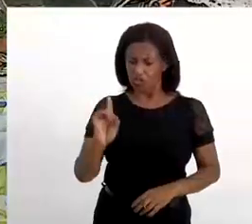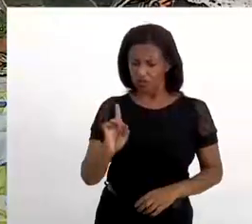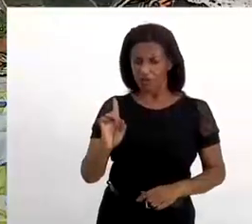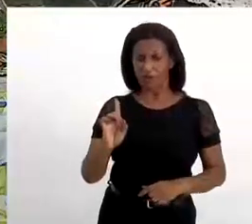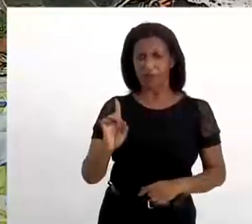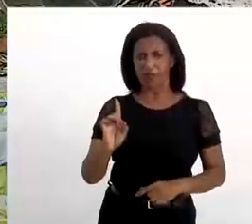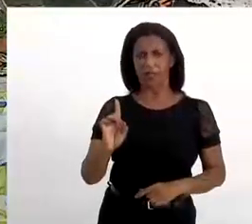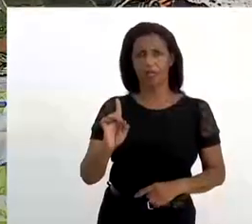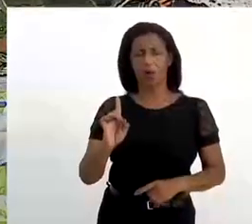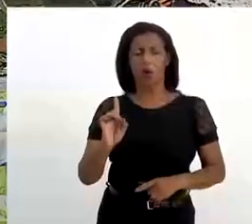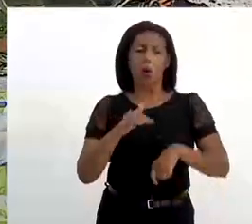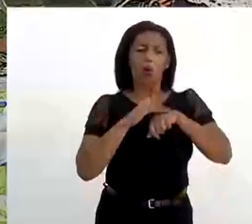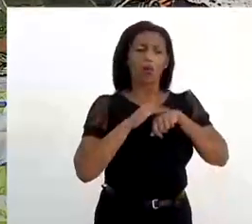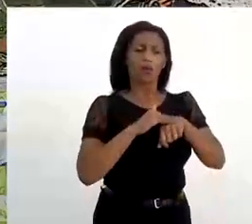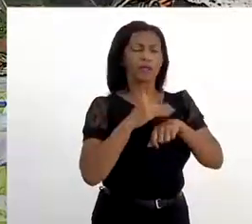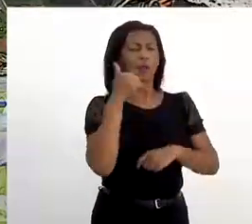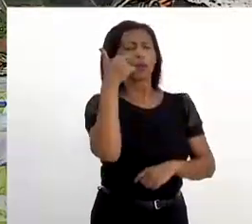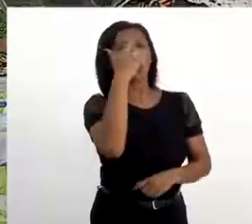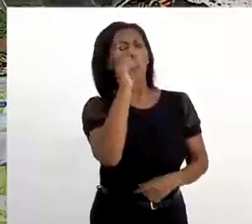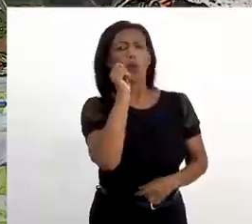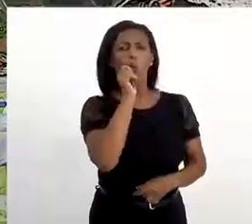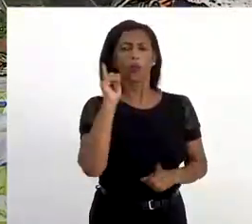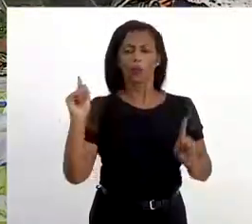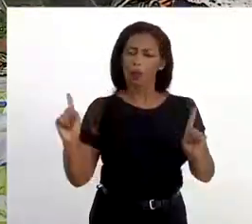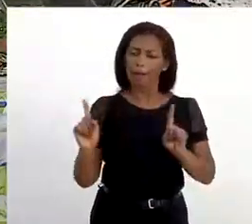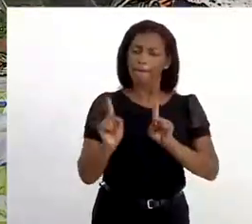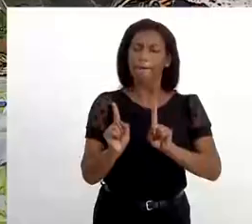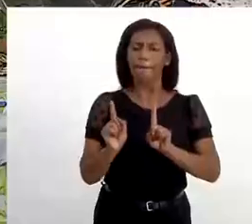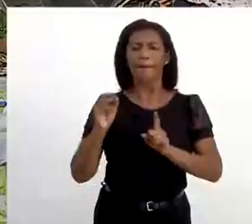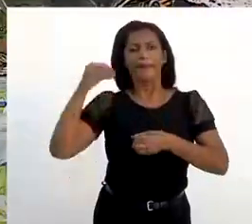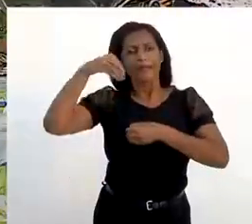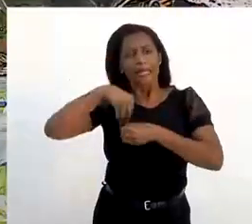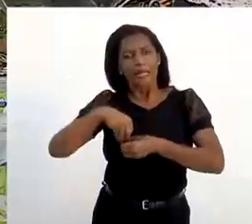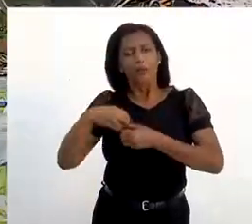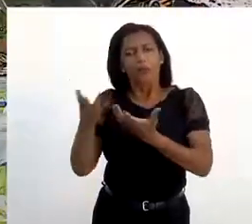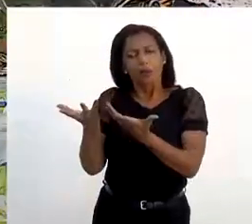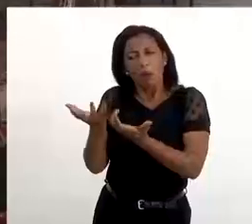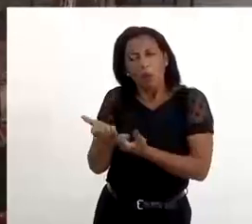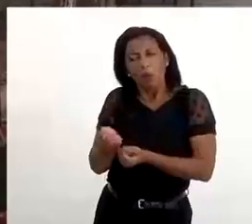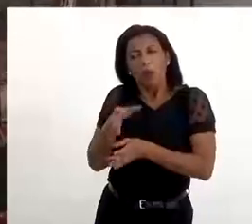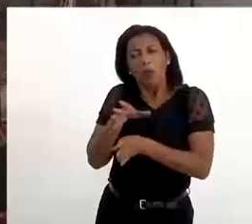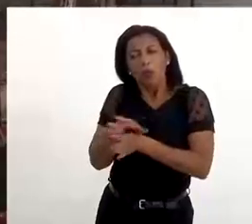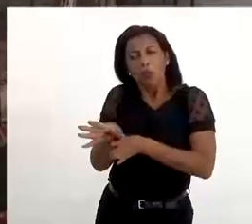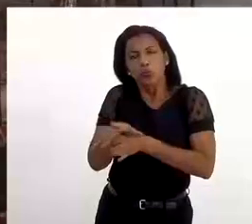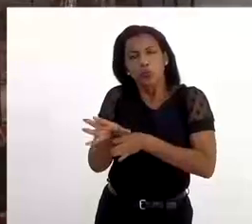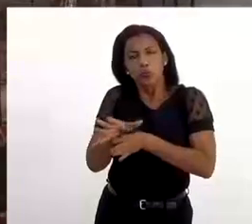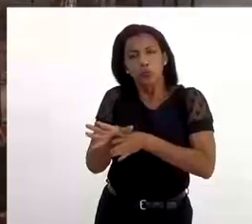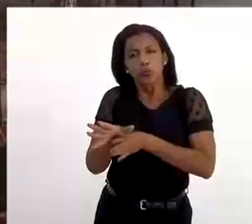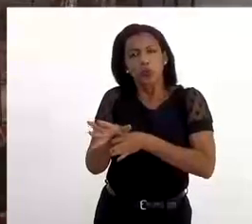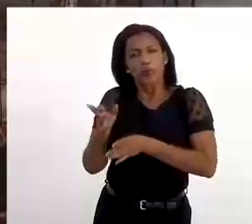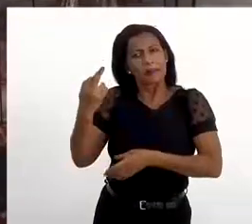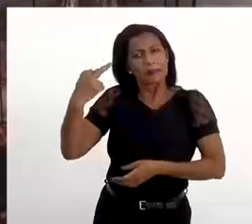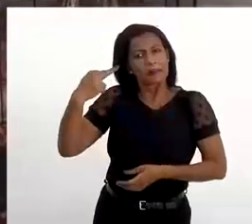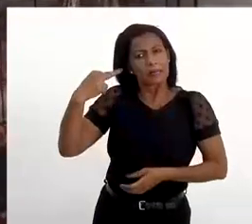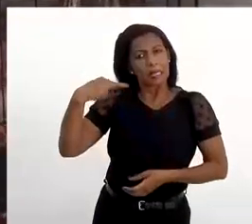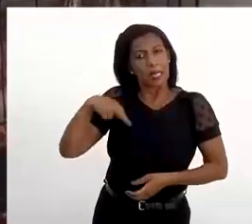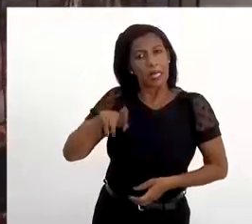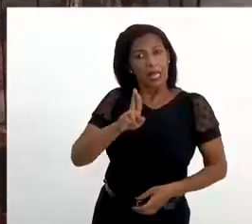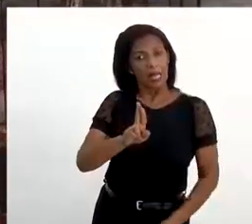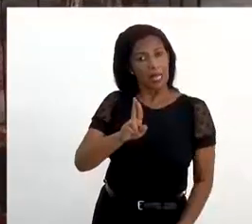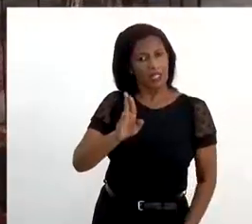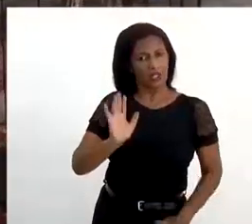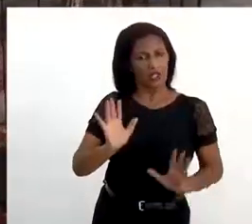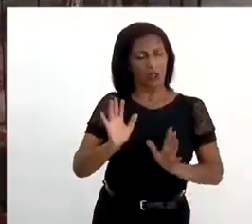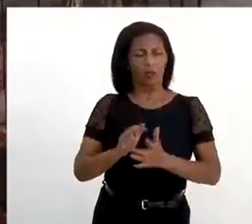outra mulher dentro dessa condição, desse acolhimento religioso? Eu acredito que sim. Porque você sabe que a nossa